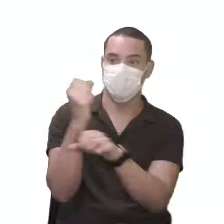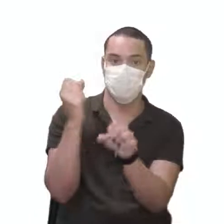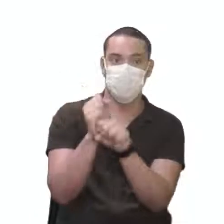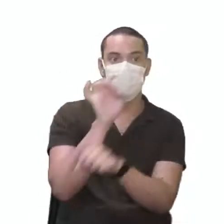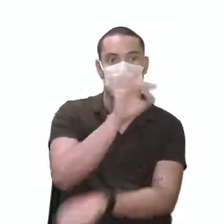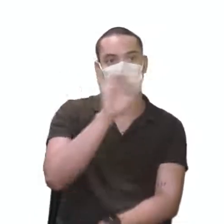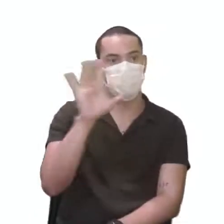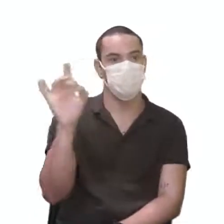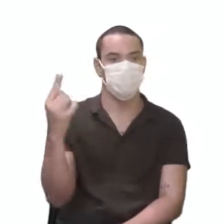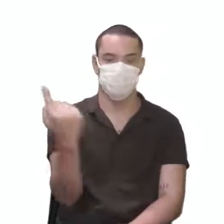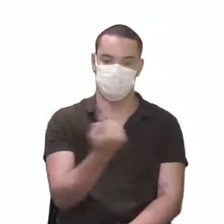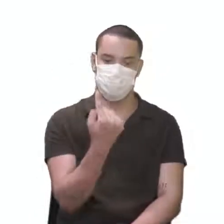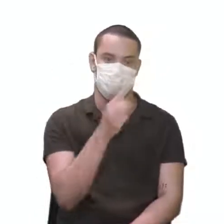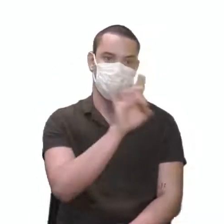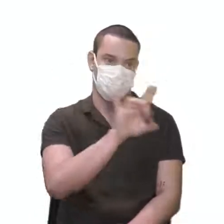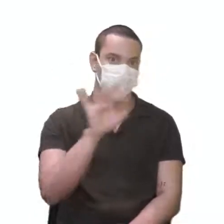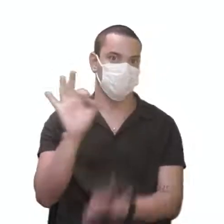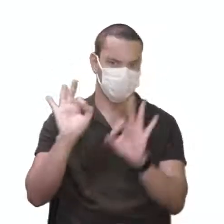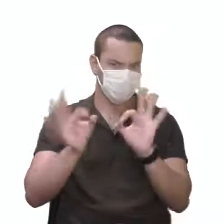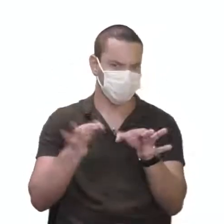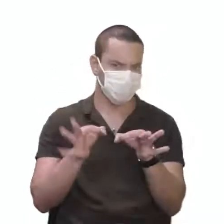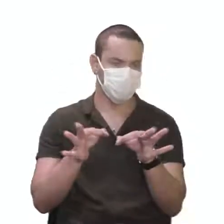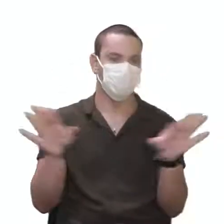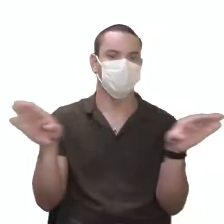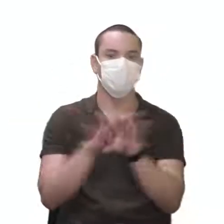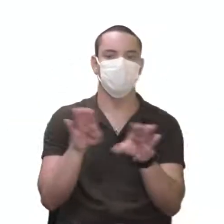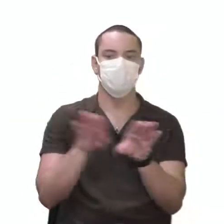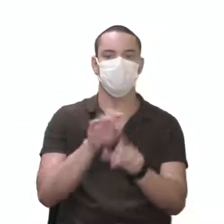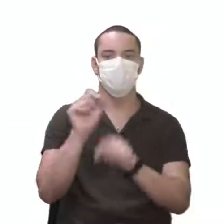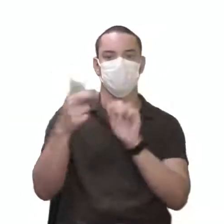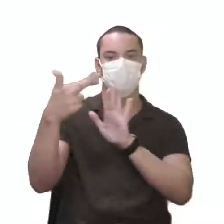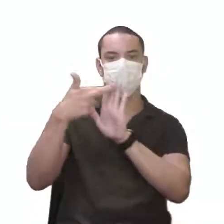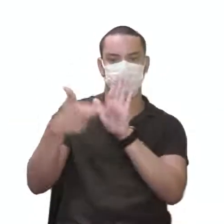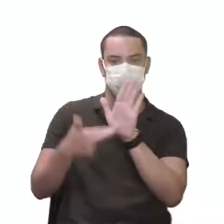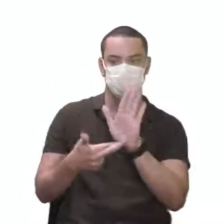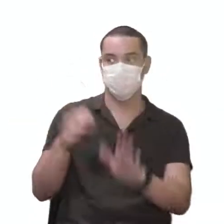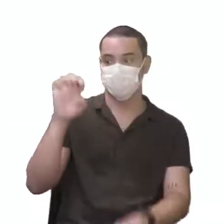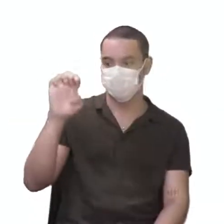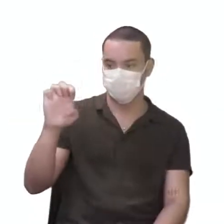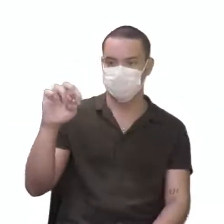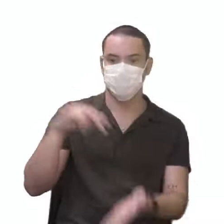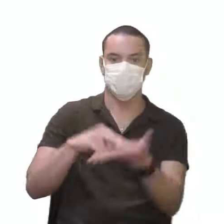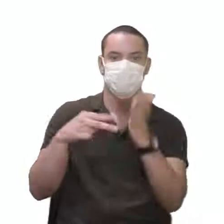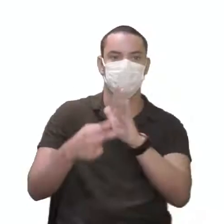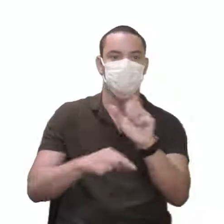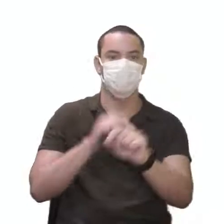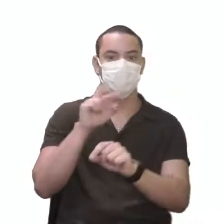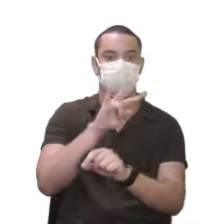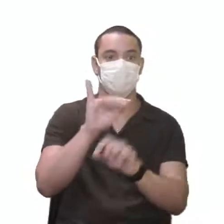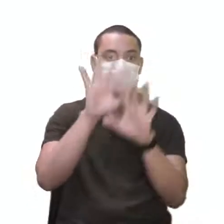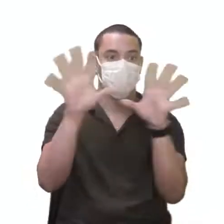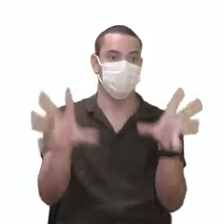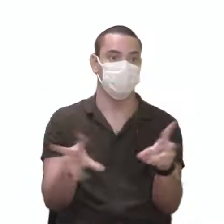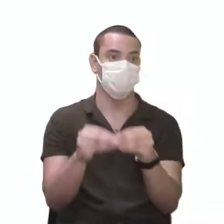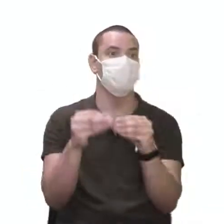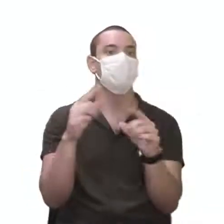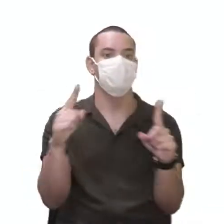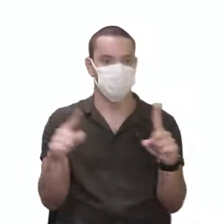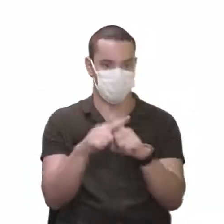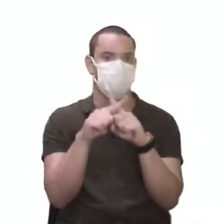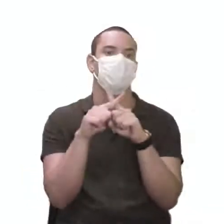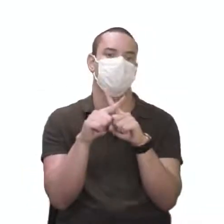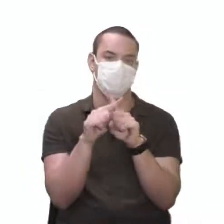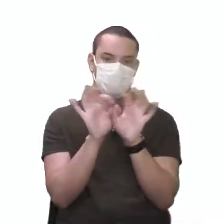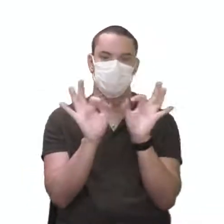cada evento individualmente. Certinho? E aí, na regra do e, é a que você vai multiplicar. Aí sim você